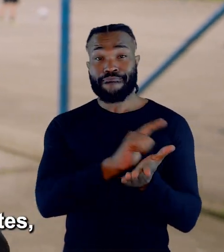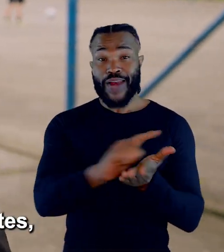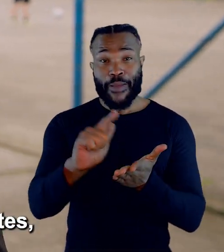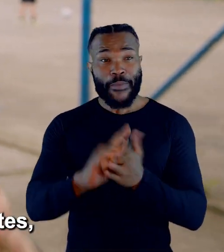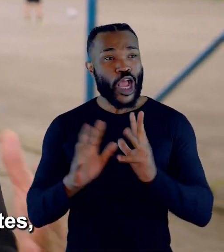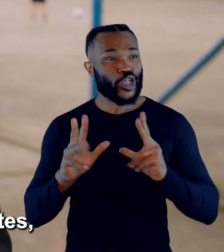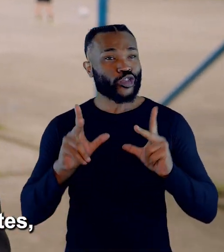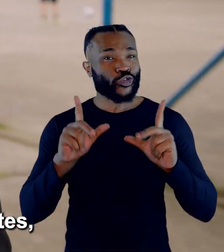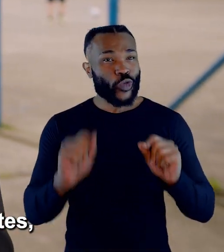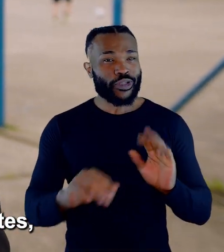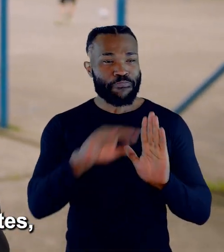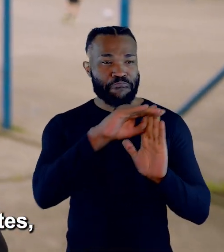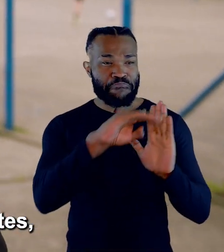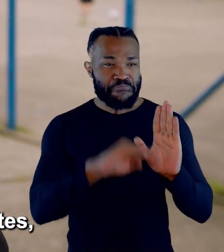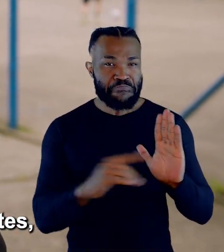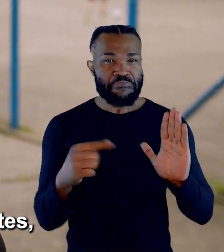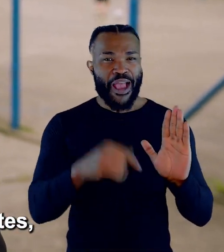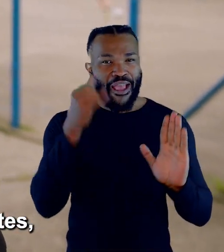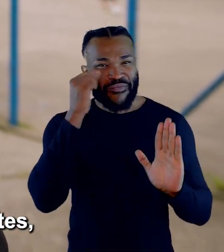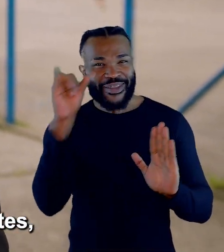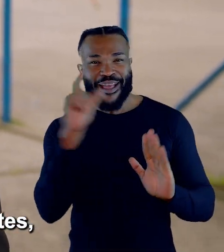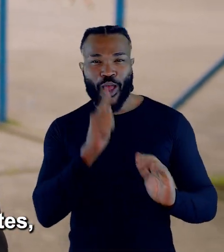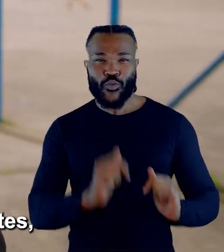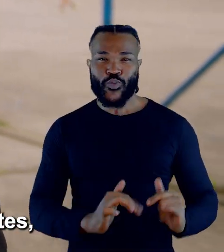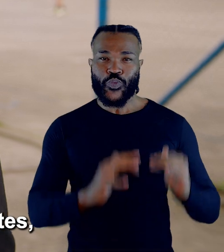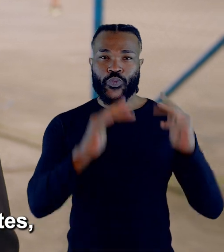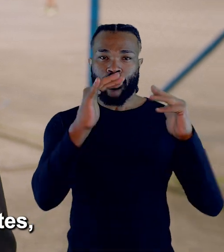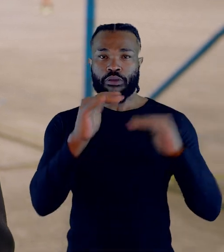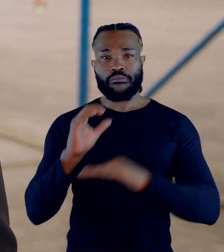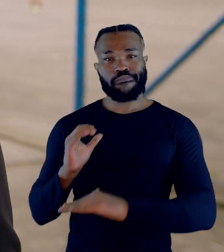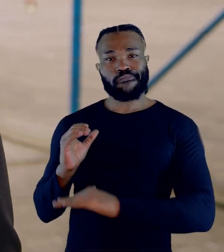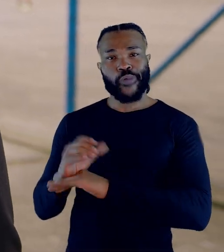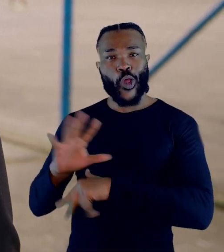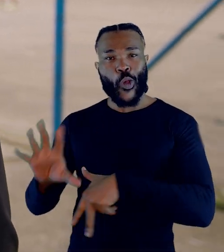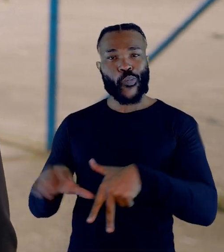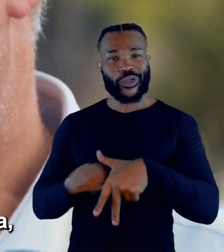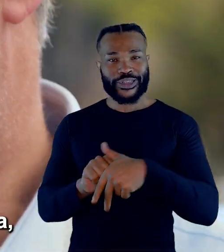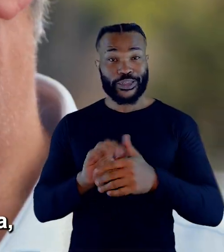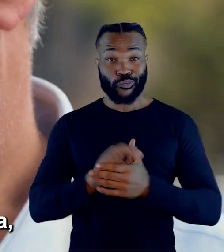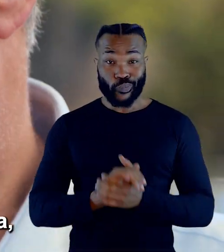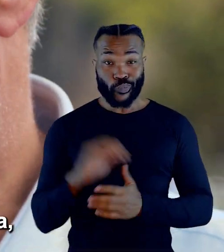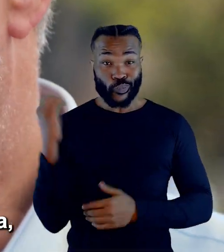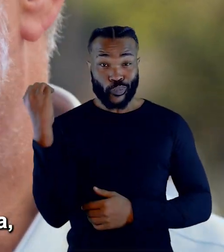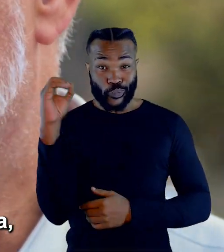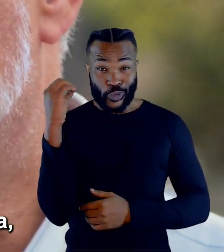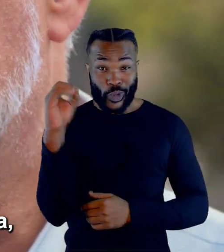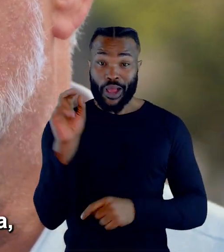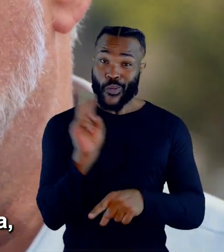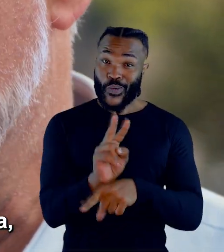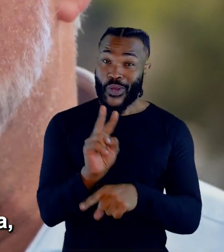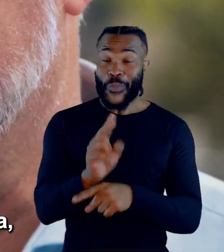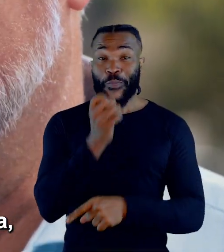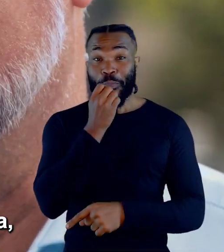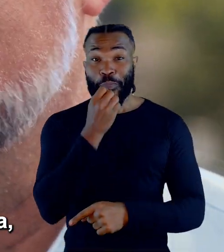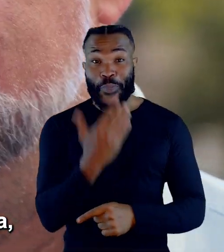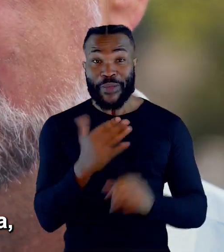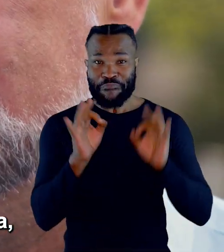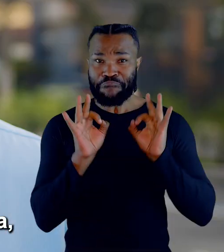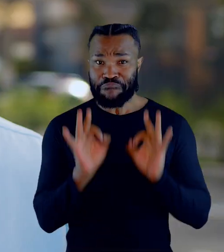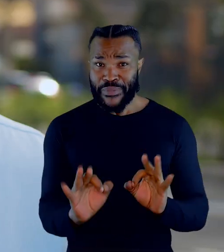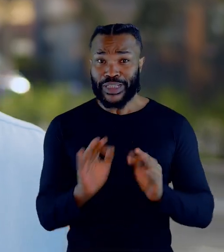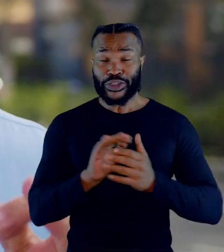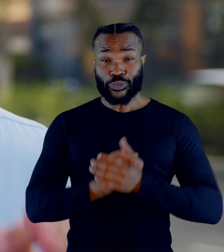lobo, fazer toda a política de combate às enchentes, foi para os calos da corrupção. Se Porto Alegre tivesse sido bem cuidado,